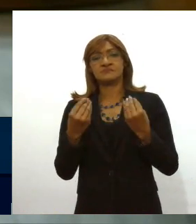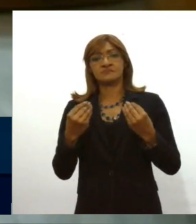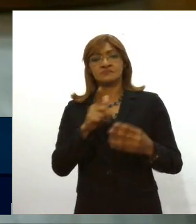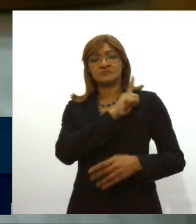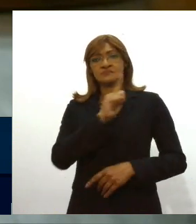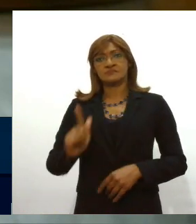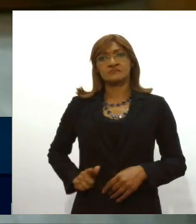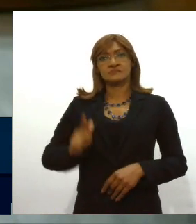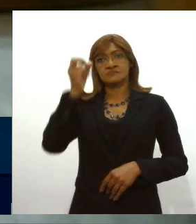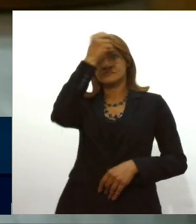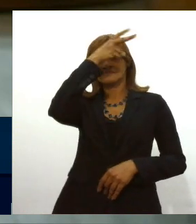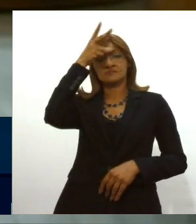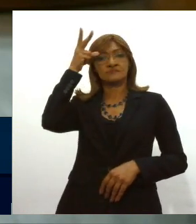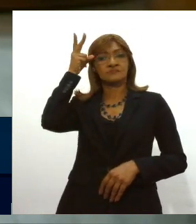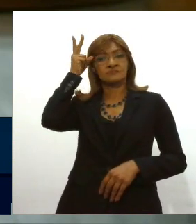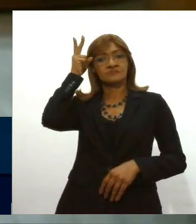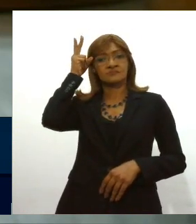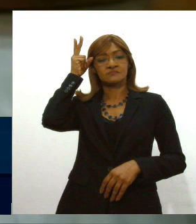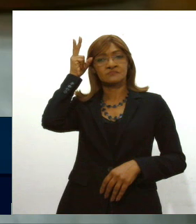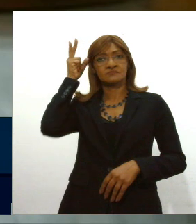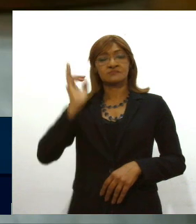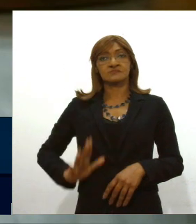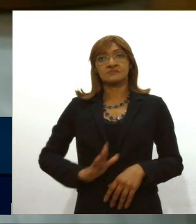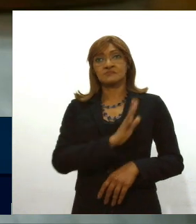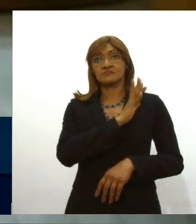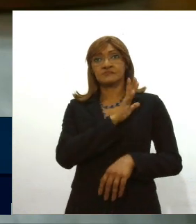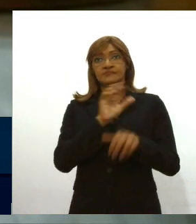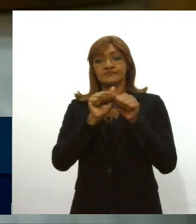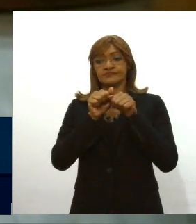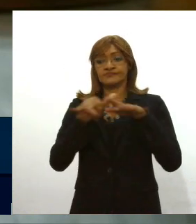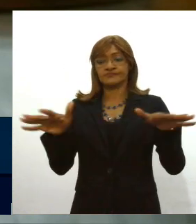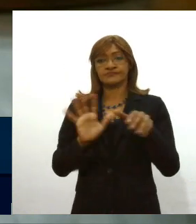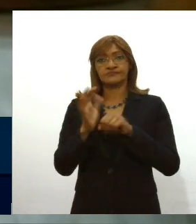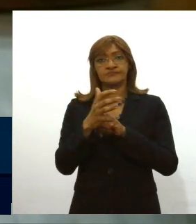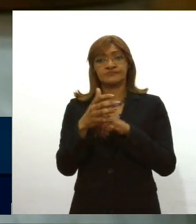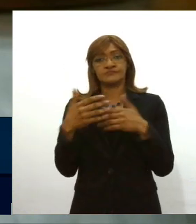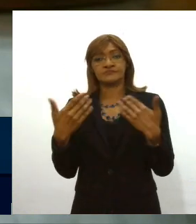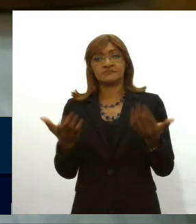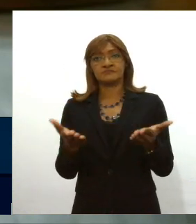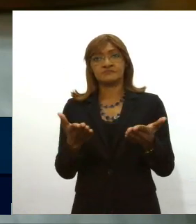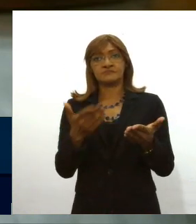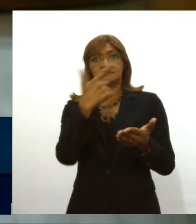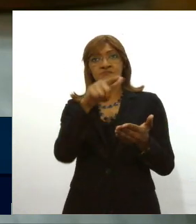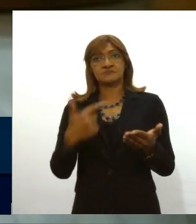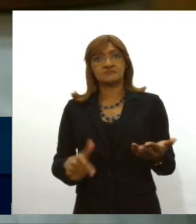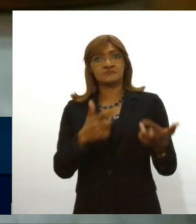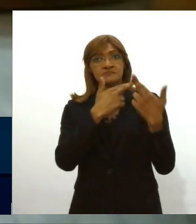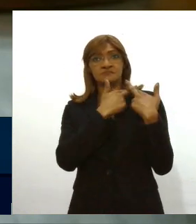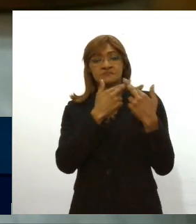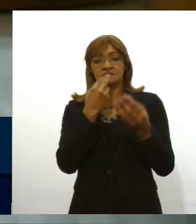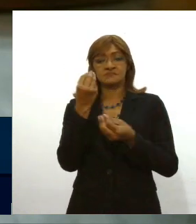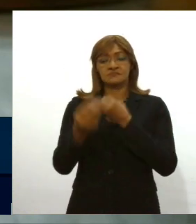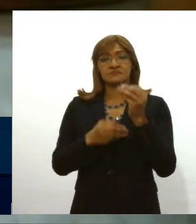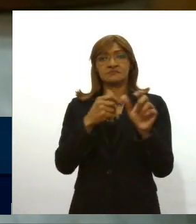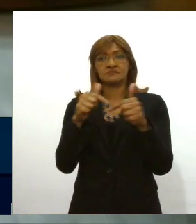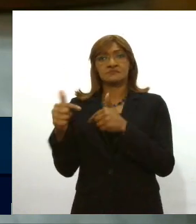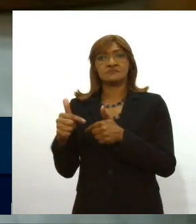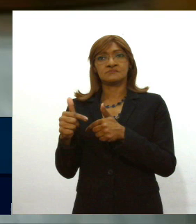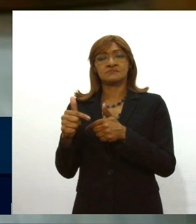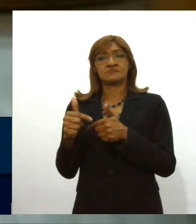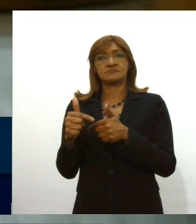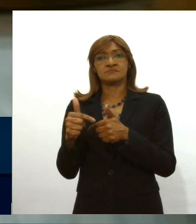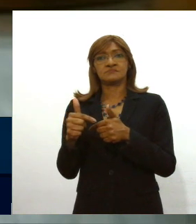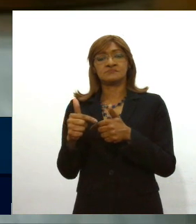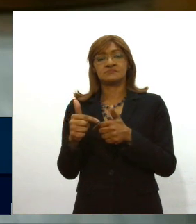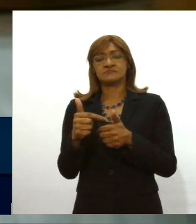governadores e prefeitos fazem uma péssima gestão da pandemia fazem uma péssima gestão dos recursos públicos e a gente